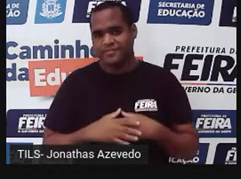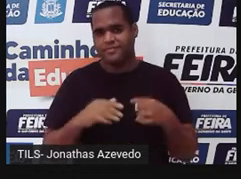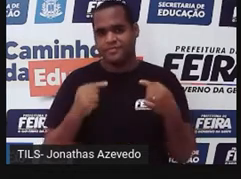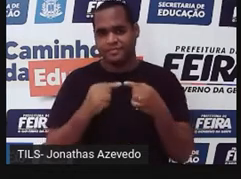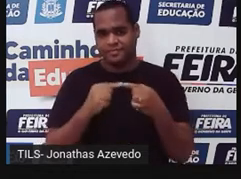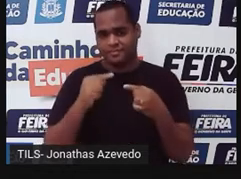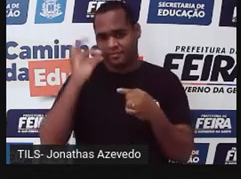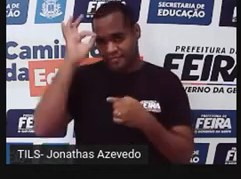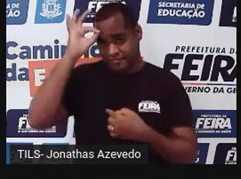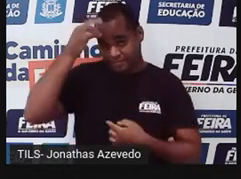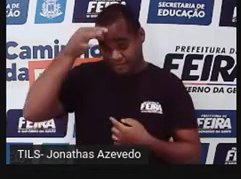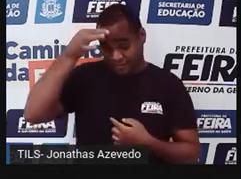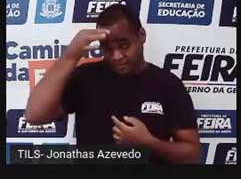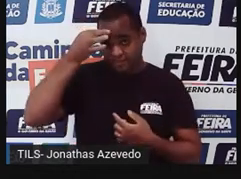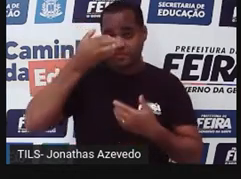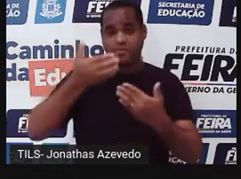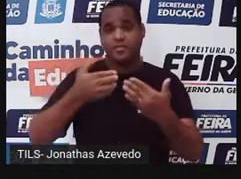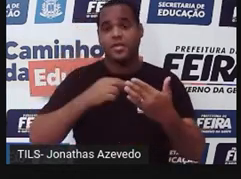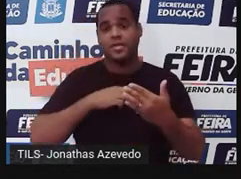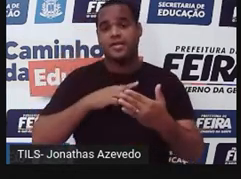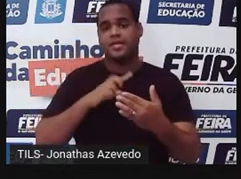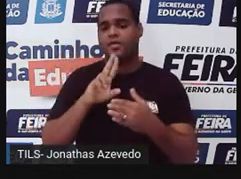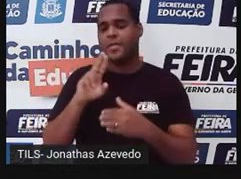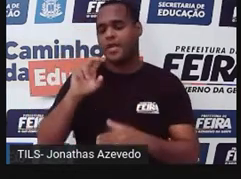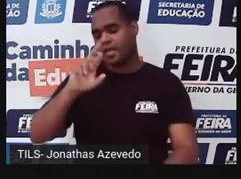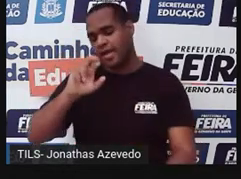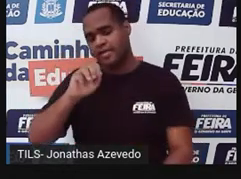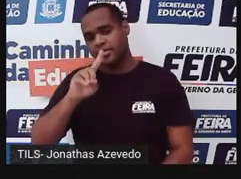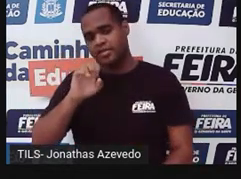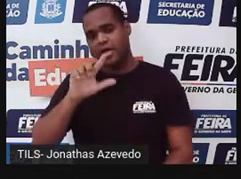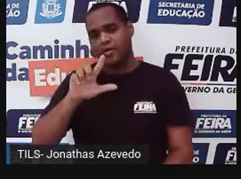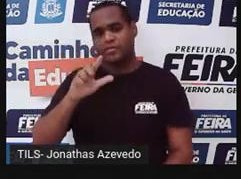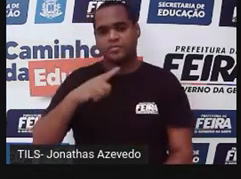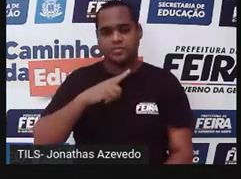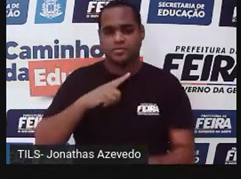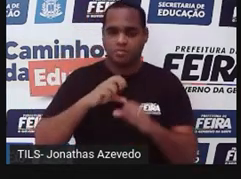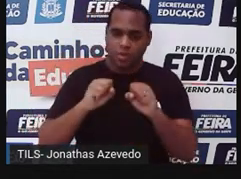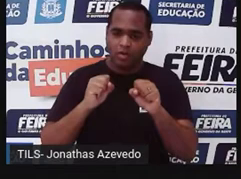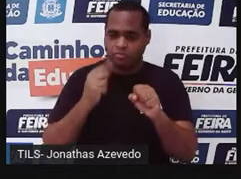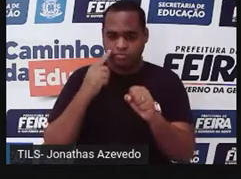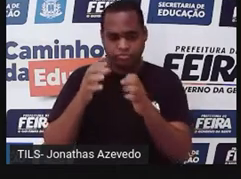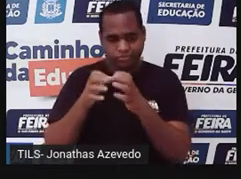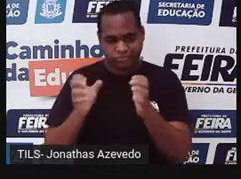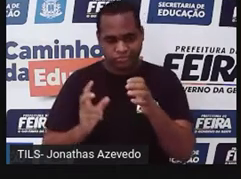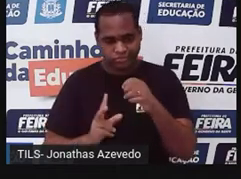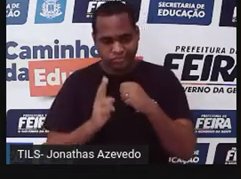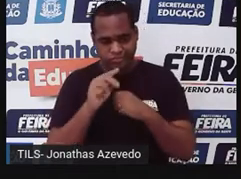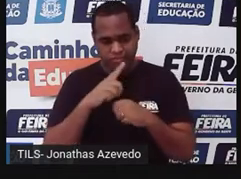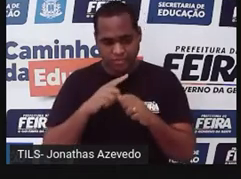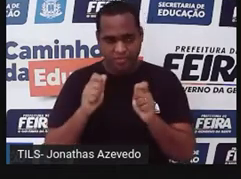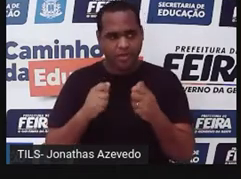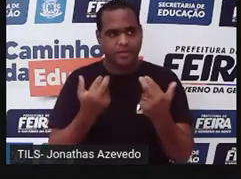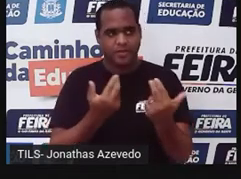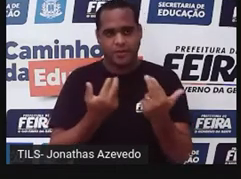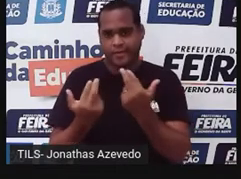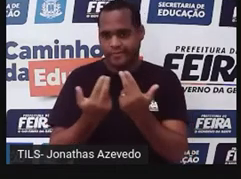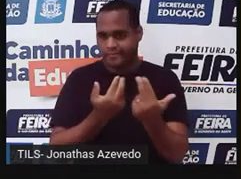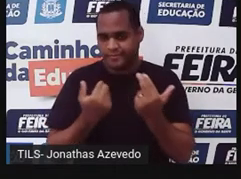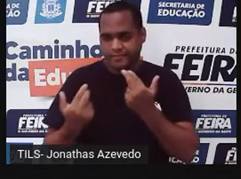fase adulta eles apresentam simetria radial, isso quer dizer que a gente pode cortar em qualquer plano que a gente sempre vai ter lados iguais.